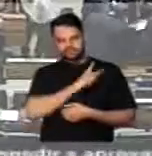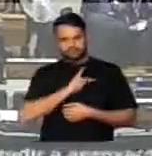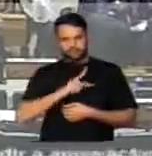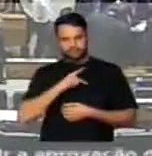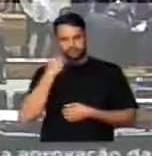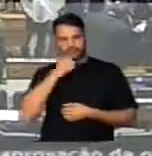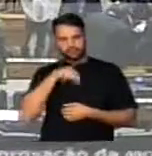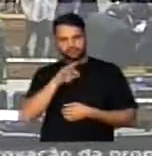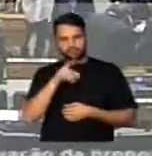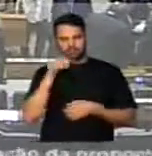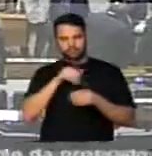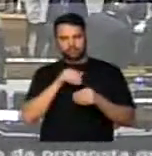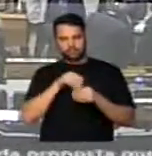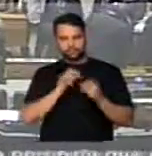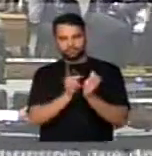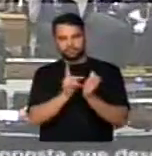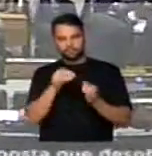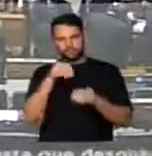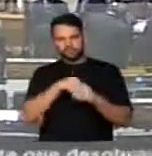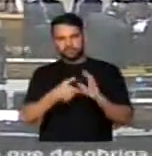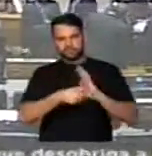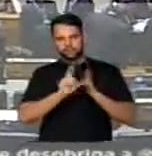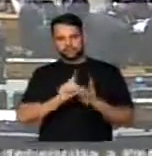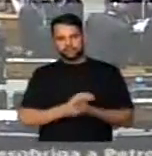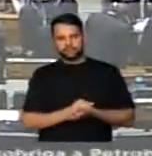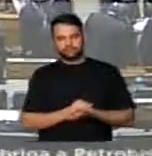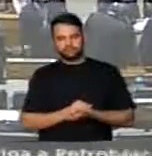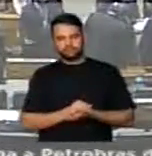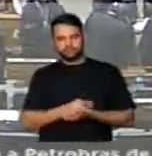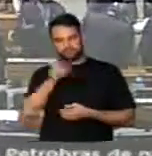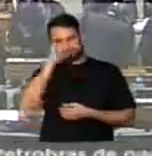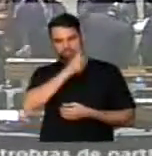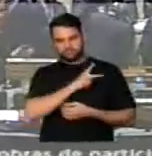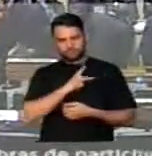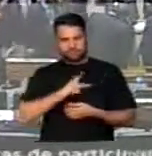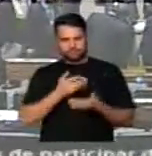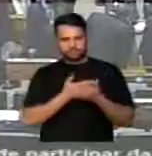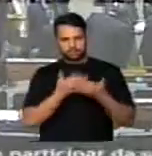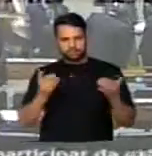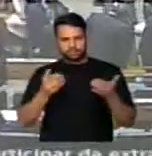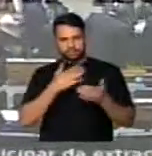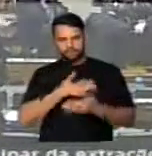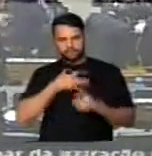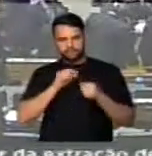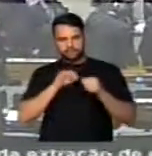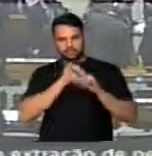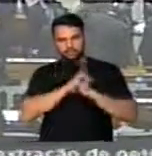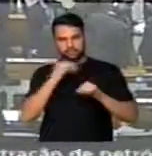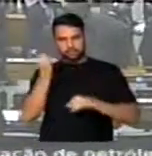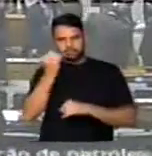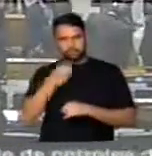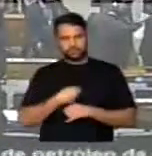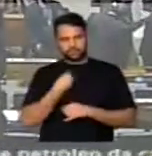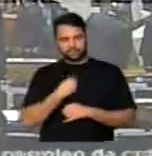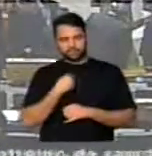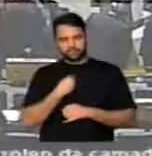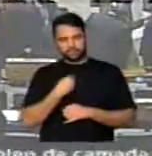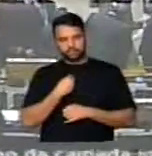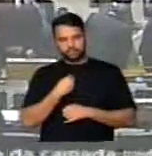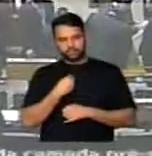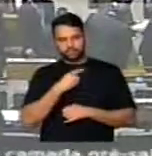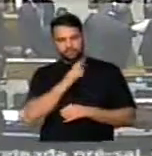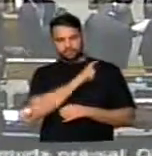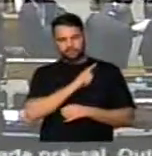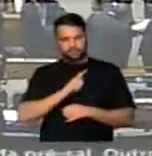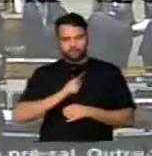O deputado Nilton Tato votou com o partido na votação anterior. Senhor presidente, queria fazer um registro importante. O